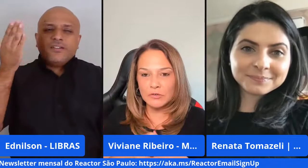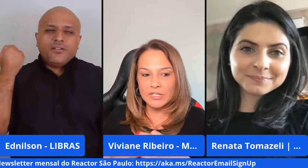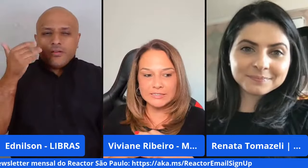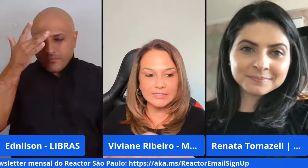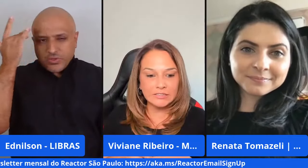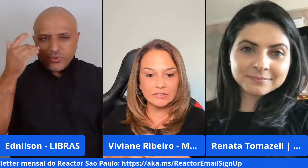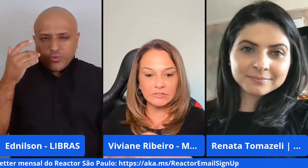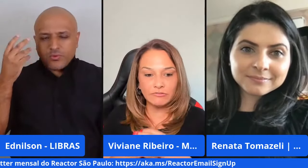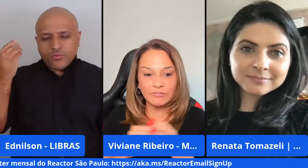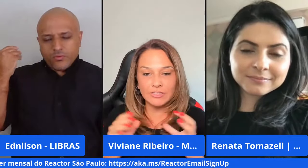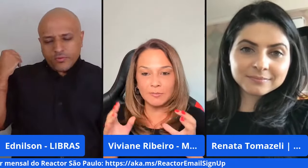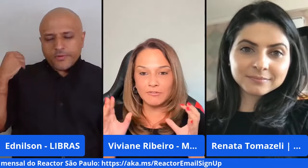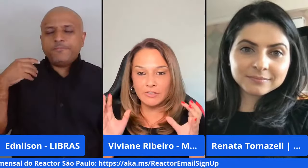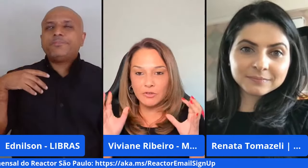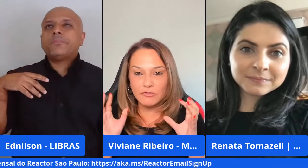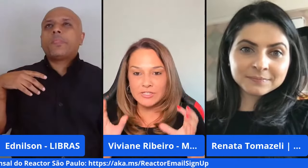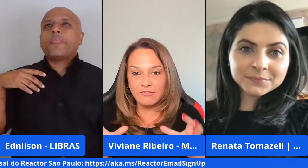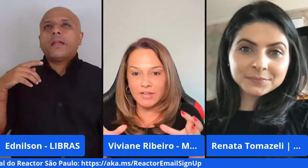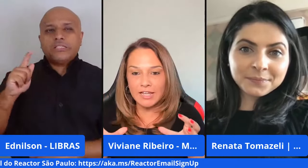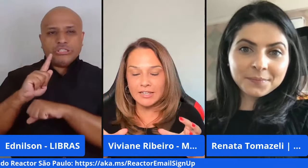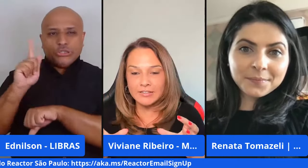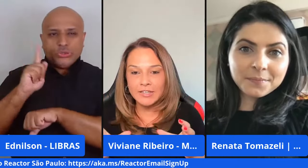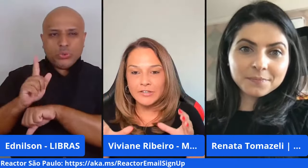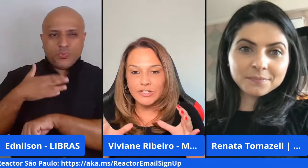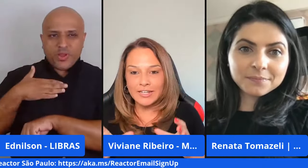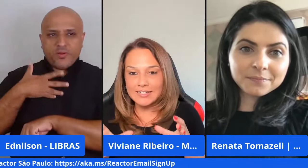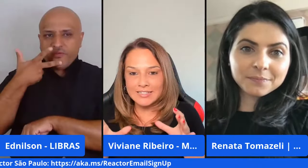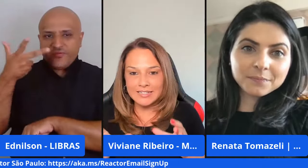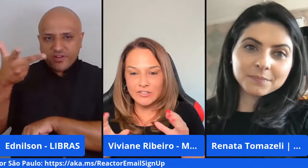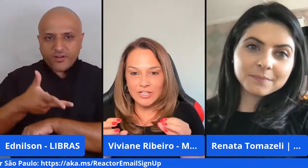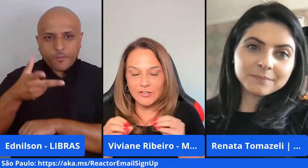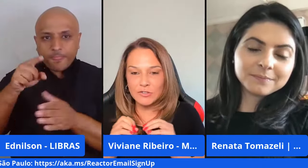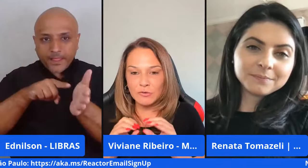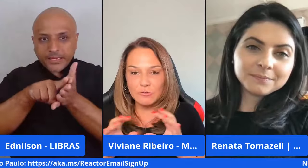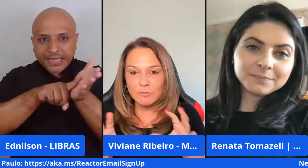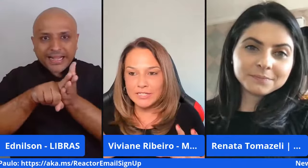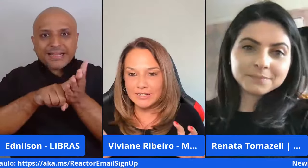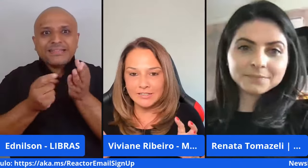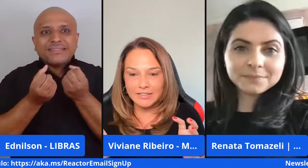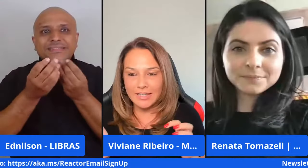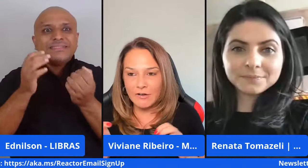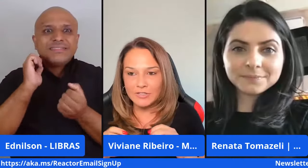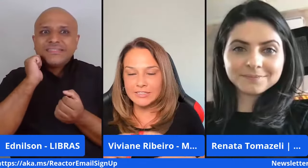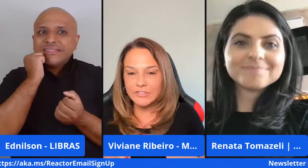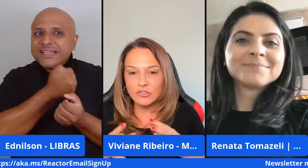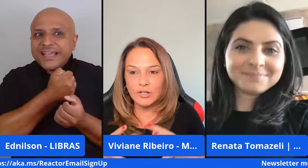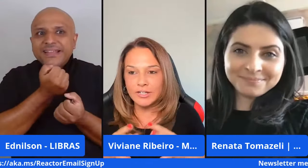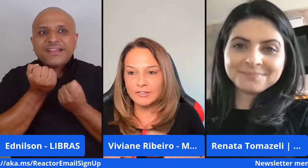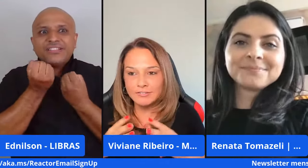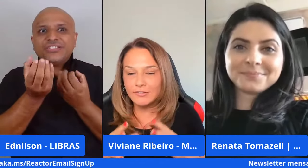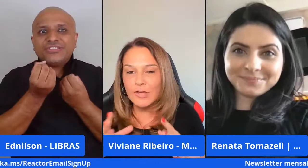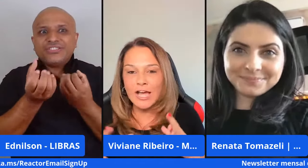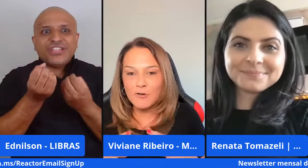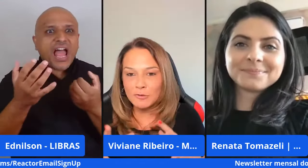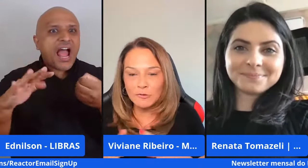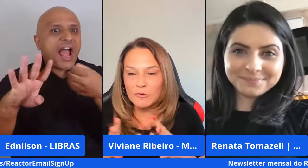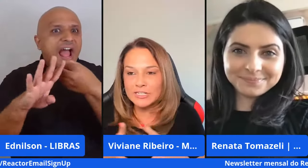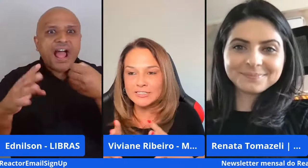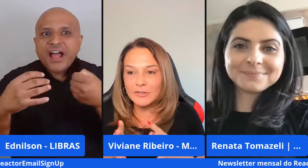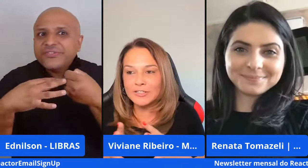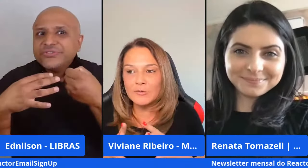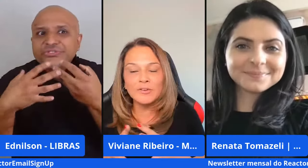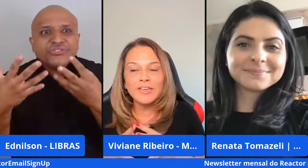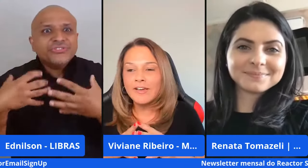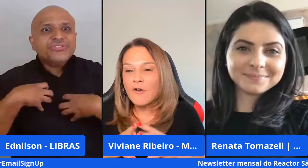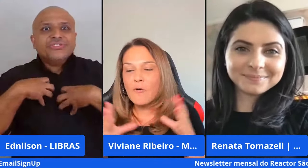gestor meu que ele disse assim vive dá para ver que quando você fala de análise ciência de dados teu olho brilha que é algo assim que te toca tua alma teu